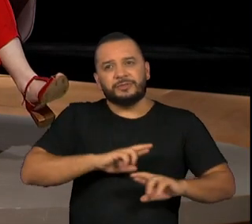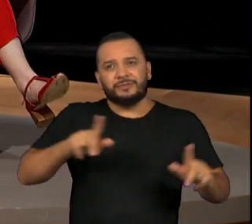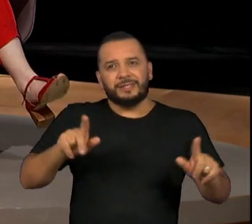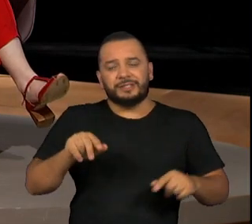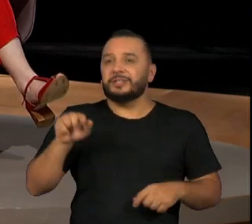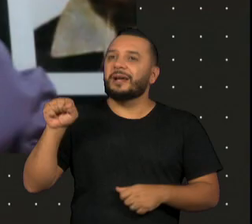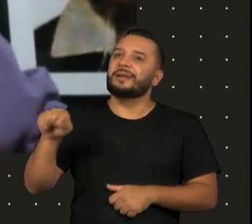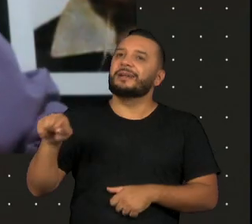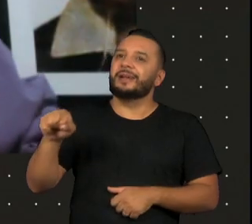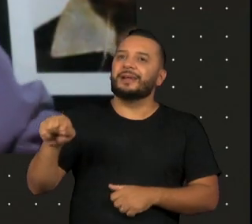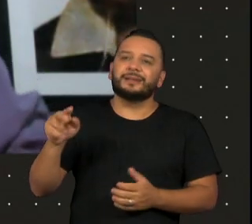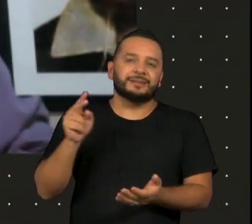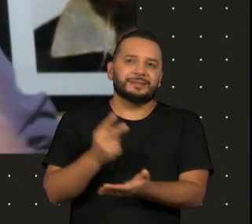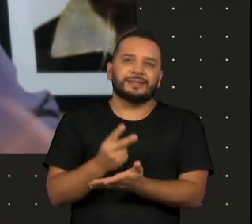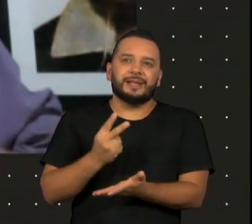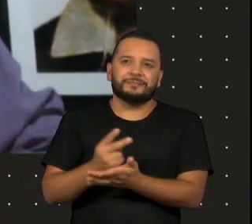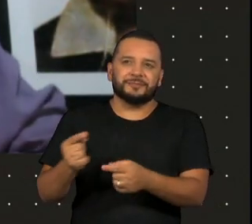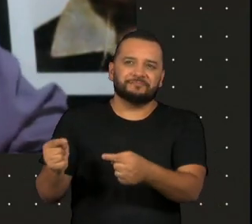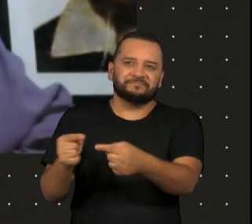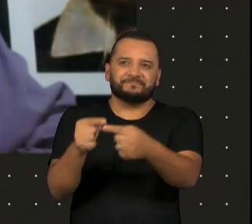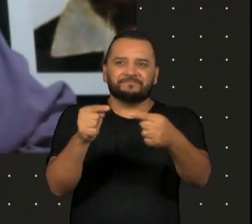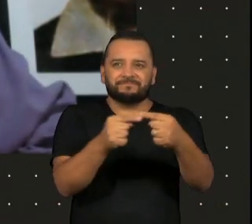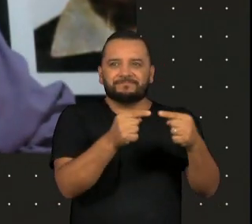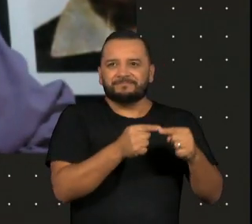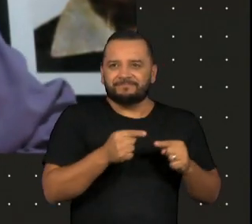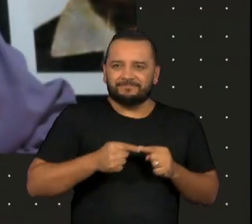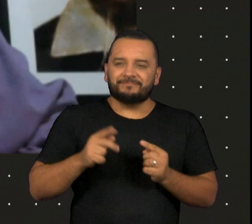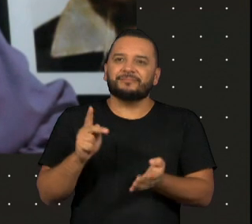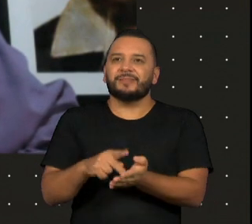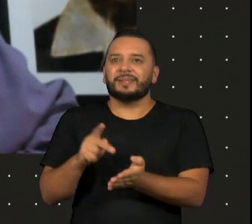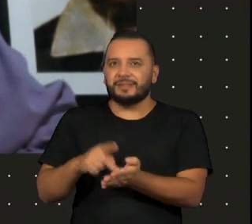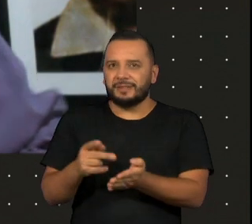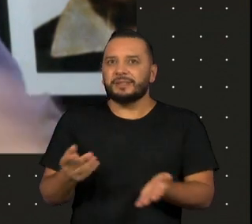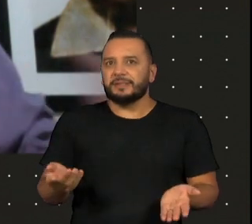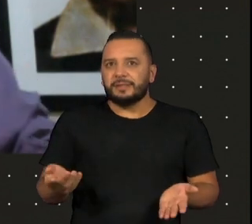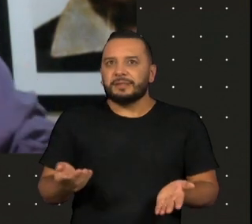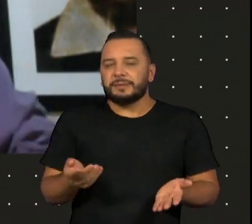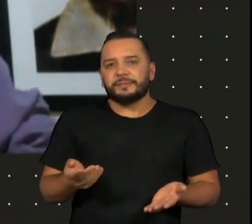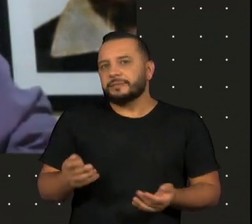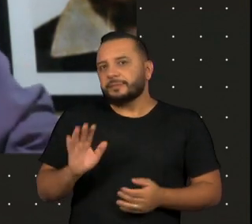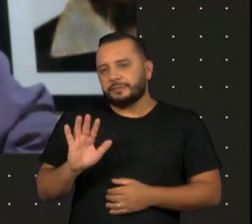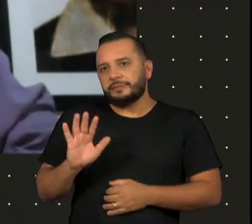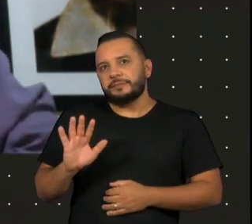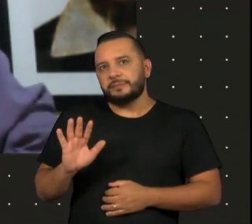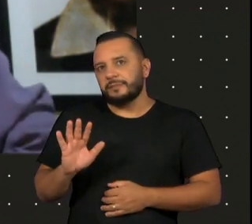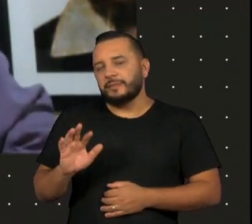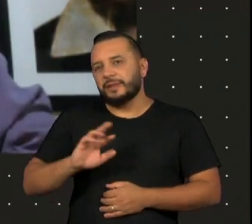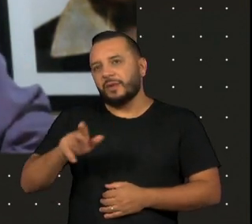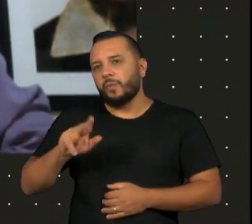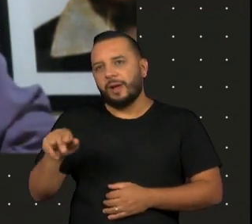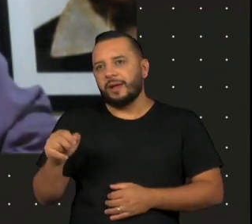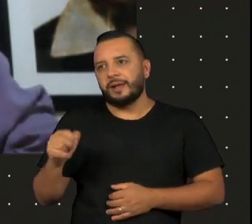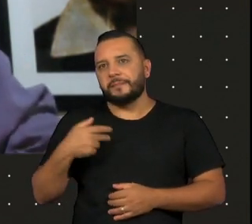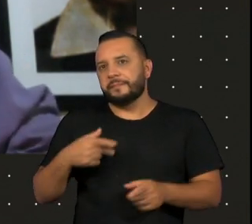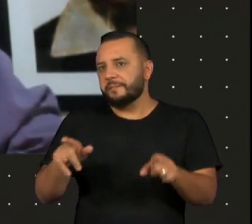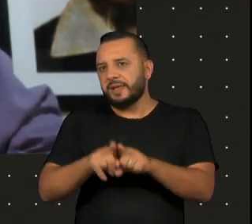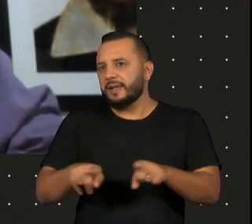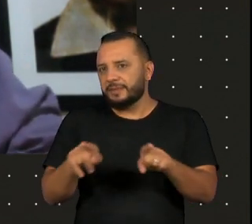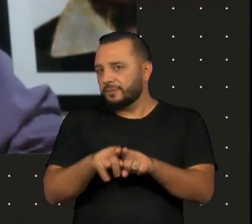e a alma dele sempre muito presente, né? Não é uma coisa chapada, né? E isso faz com que